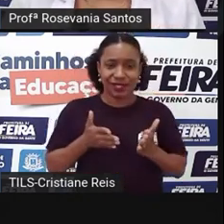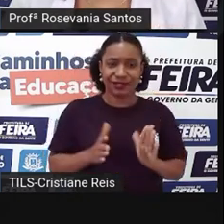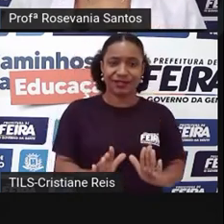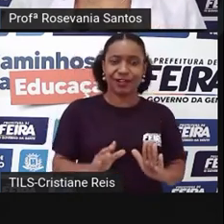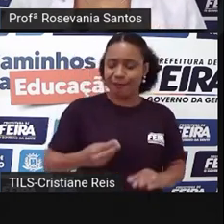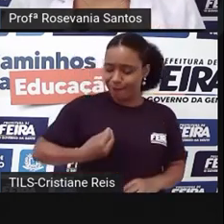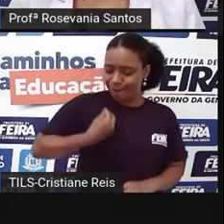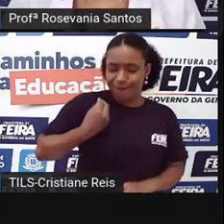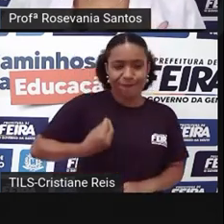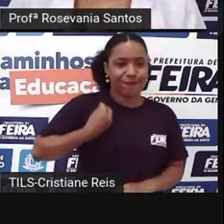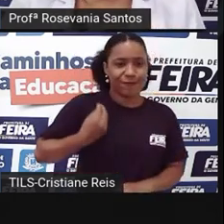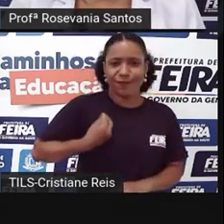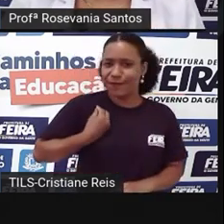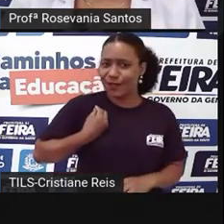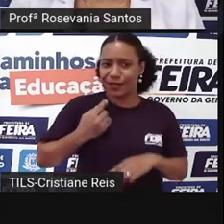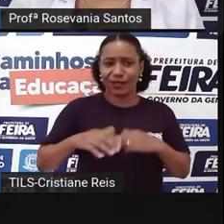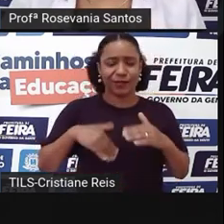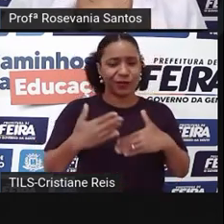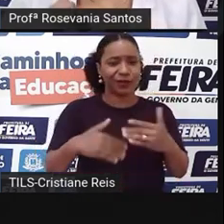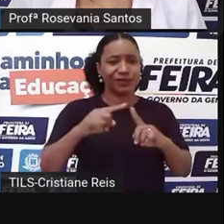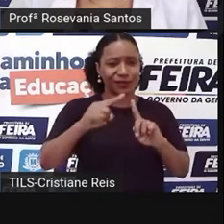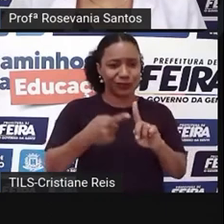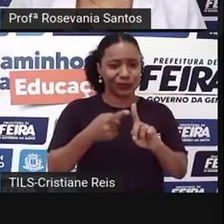viver, parir e morrer